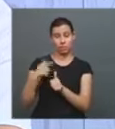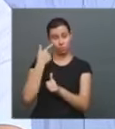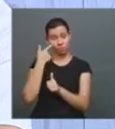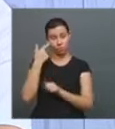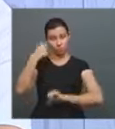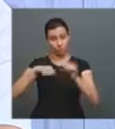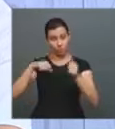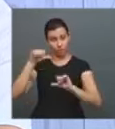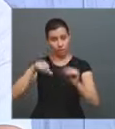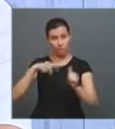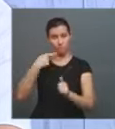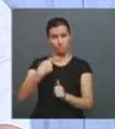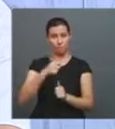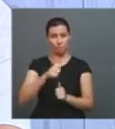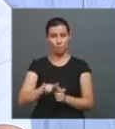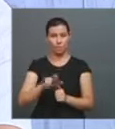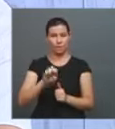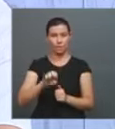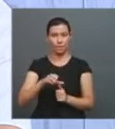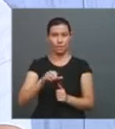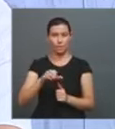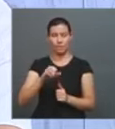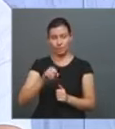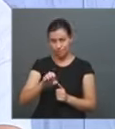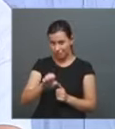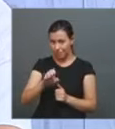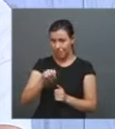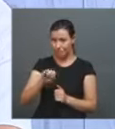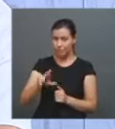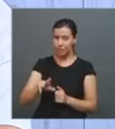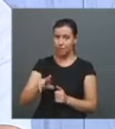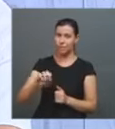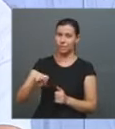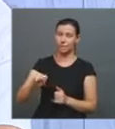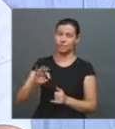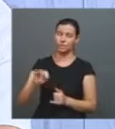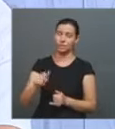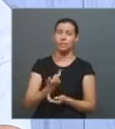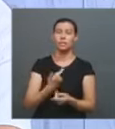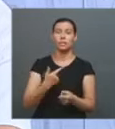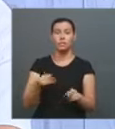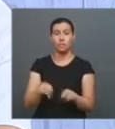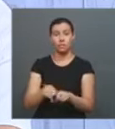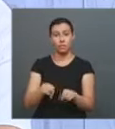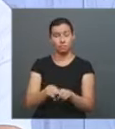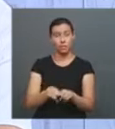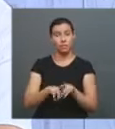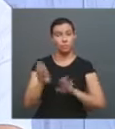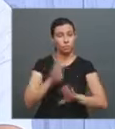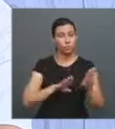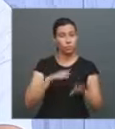sistema de antiplágio também, porque está começando a ficar um pouco complicado essa coisa de plágio.